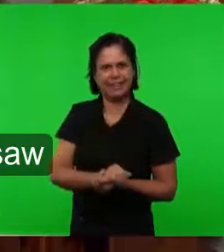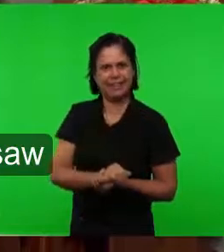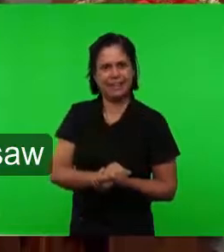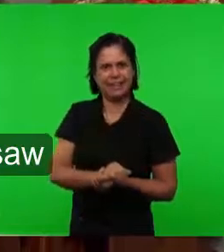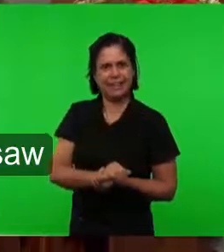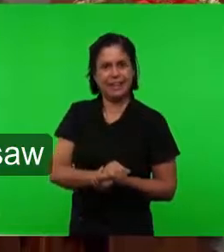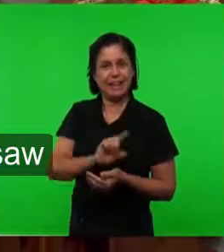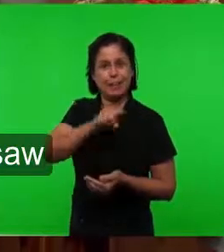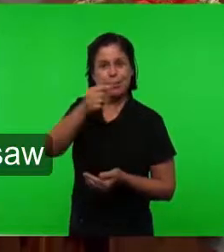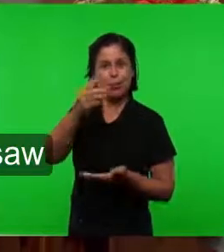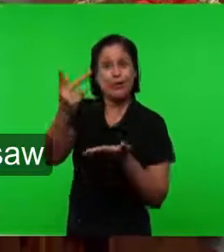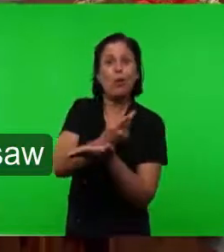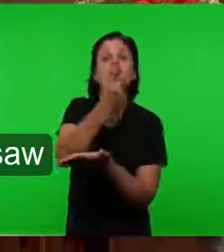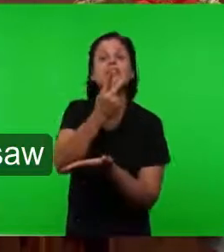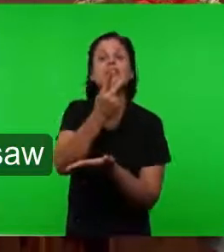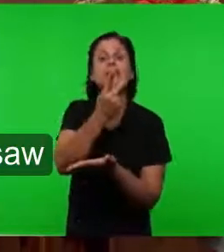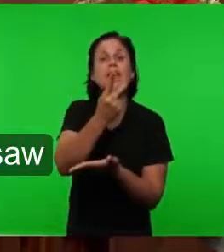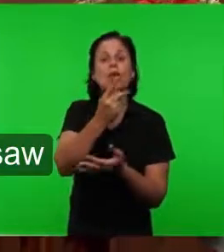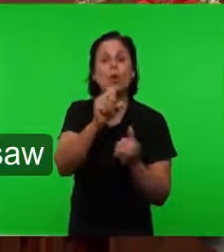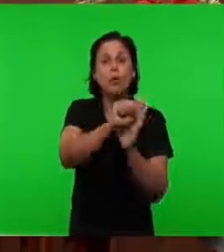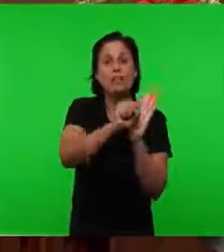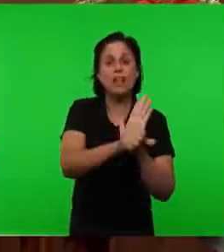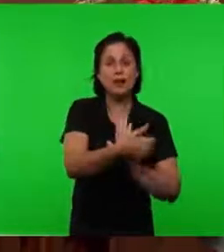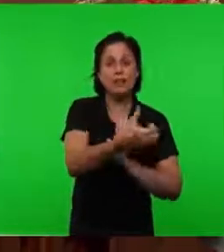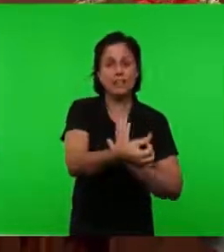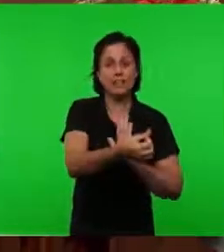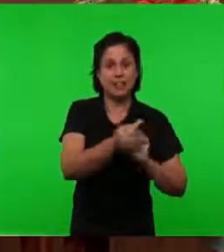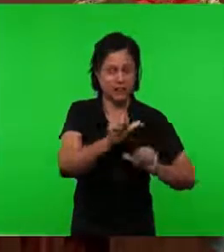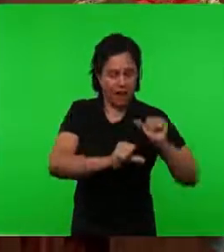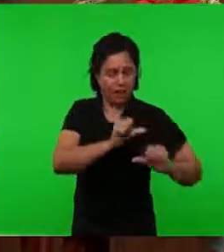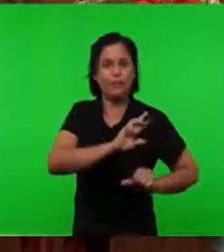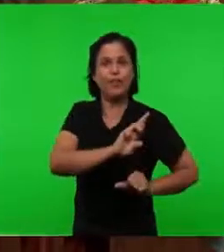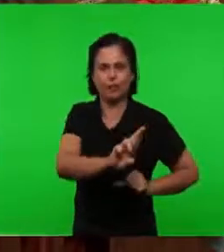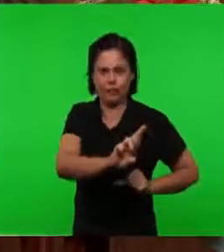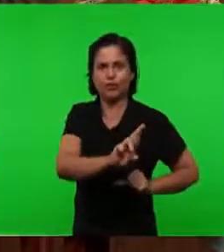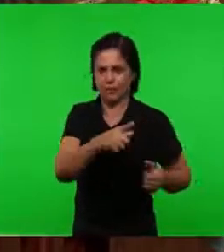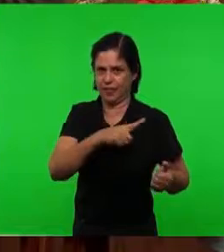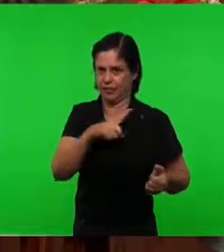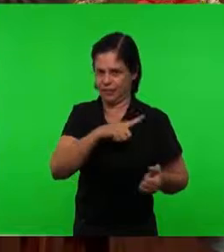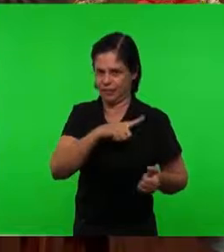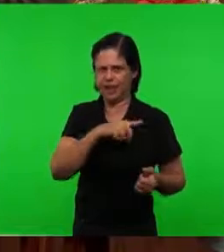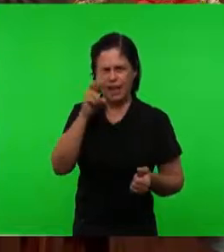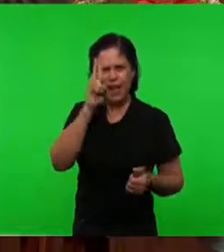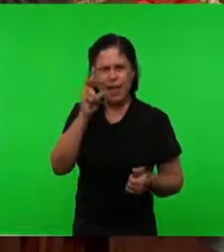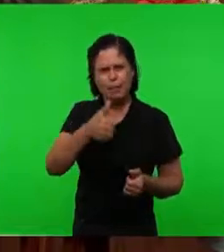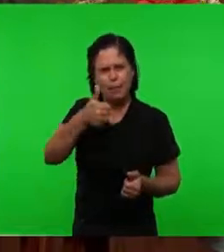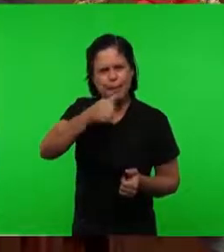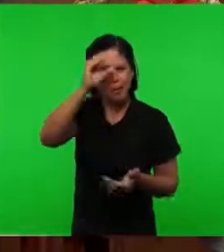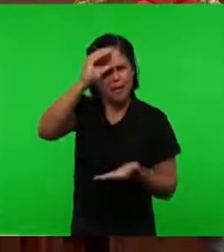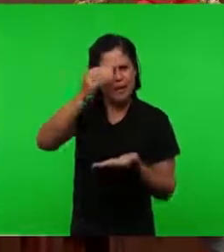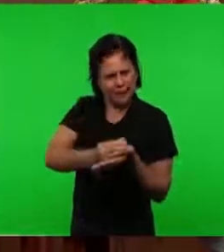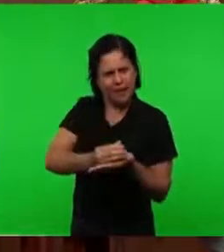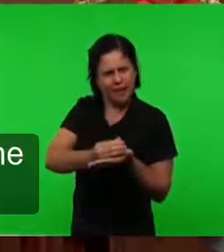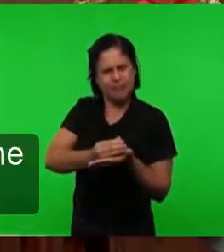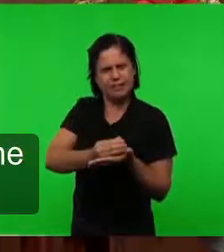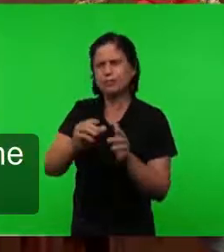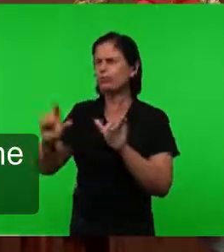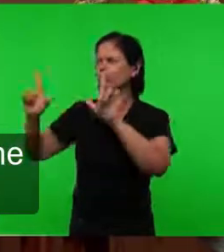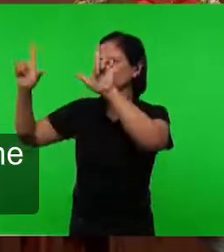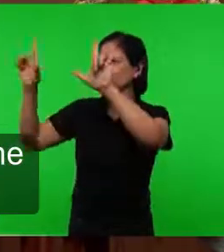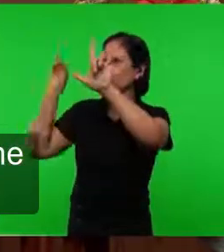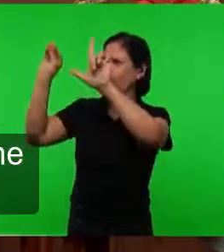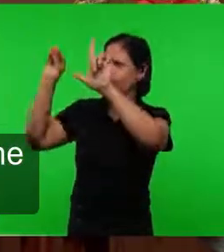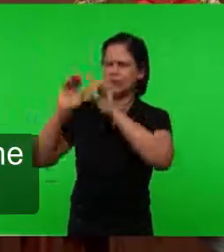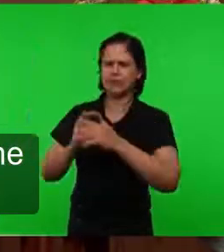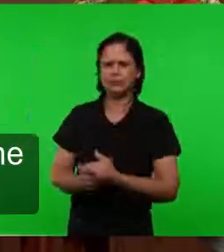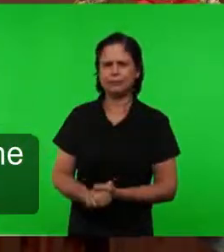reforma Religiosa Do século 16 Nós vimos A primeira Tese E eu gostaria Que fosse colocada